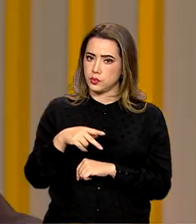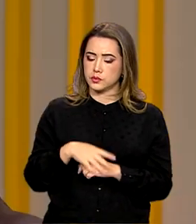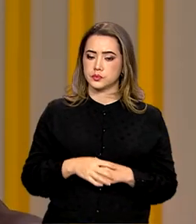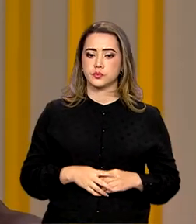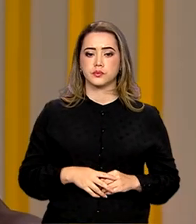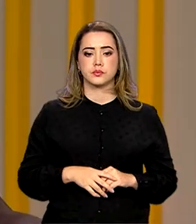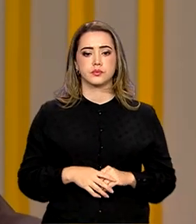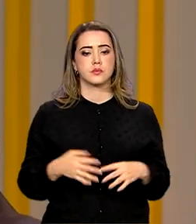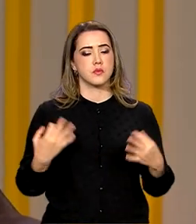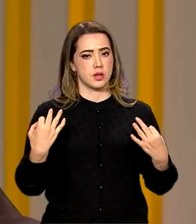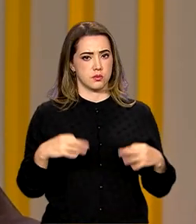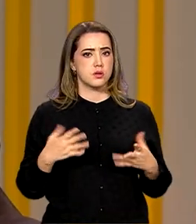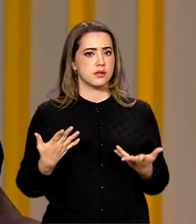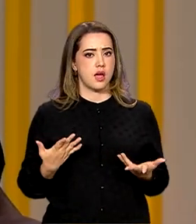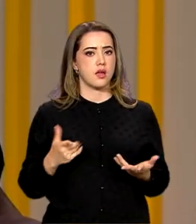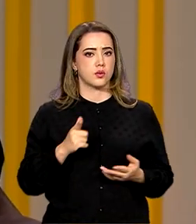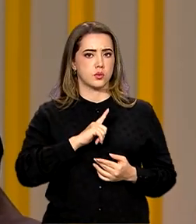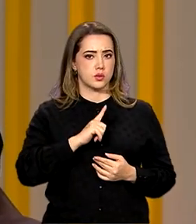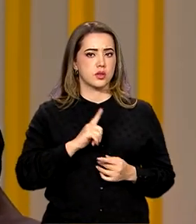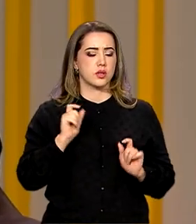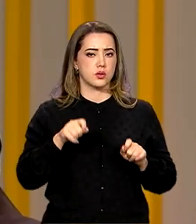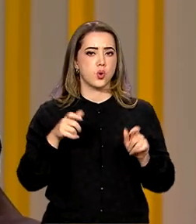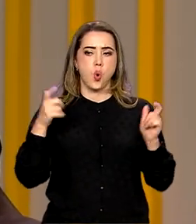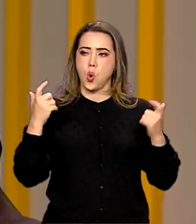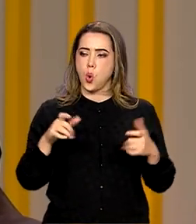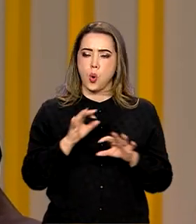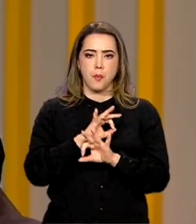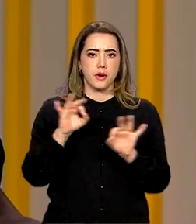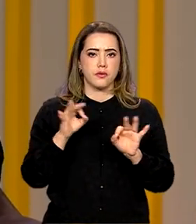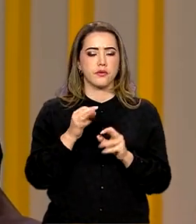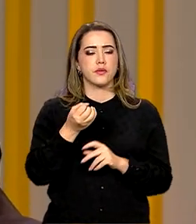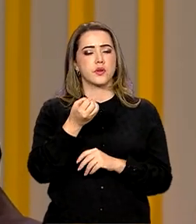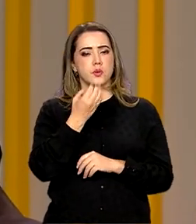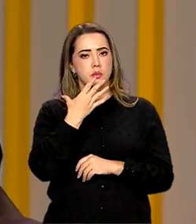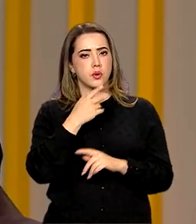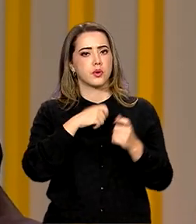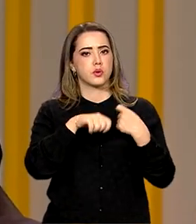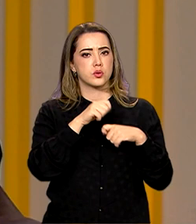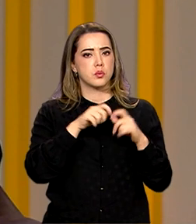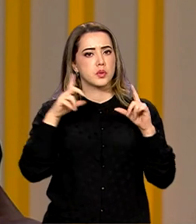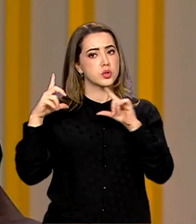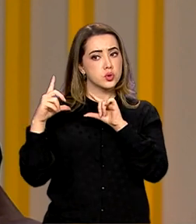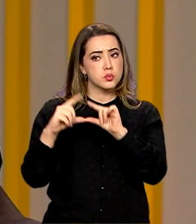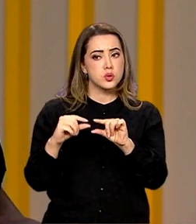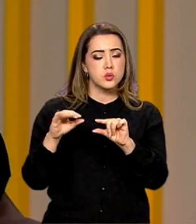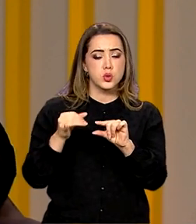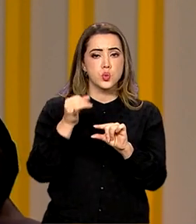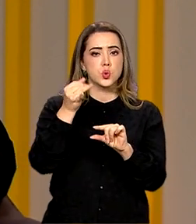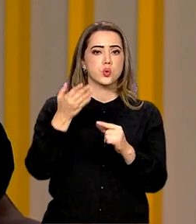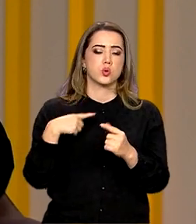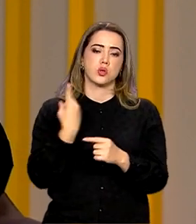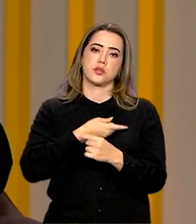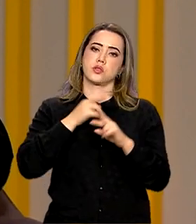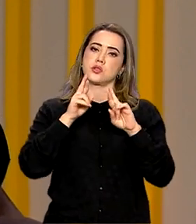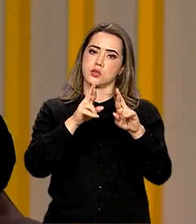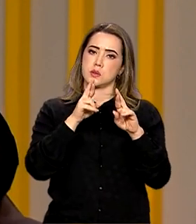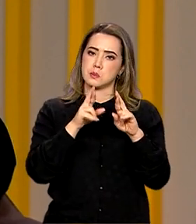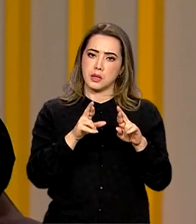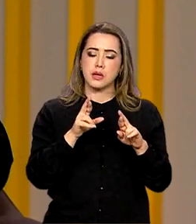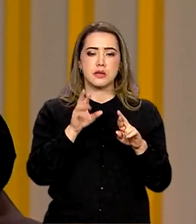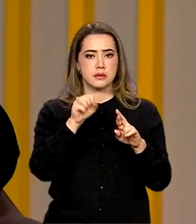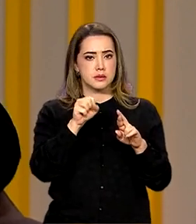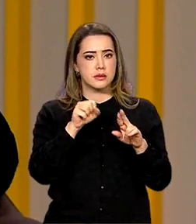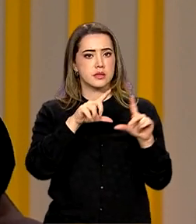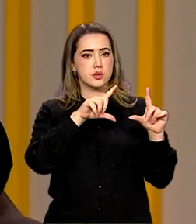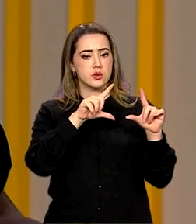Com certeza já é um ambiente econômico favorável à redução da taxa de juros. Nós esperamos que essa taxa se